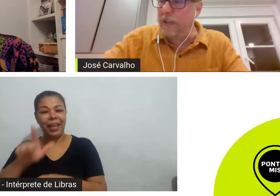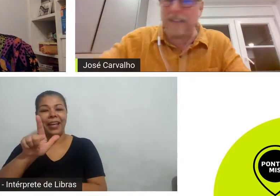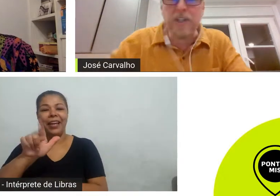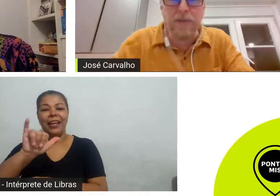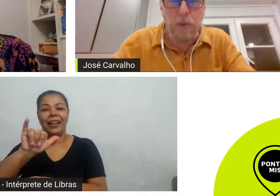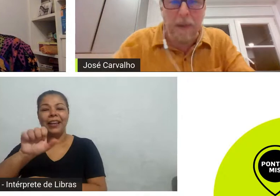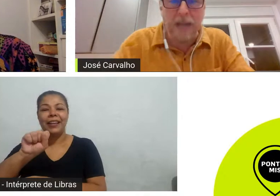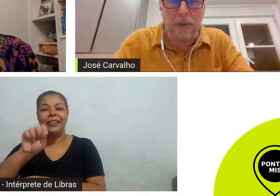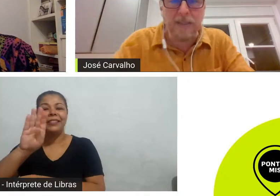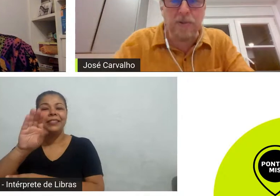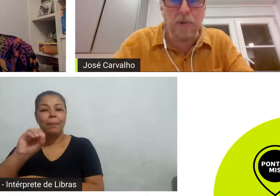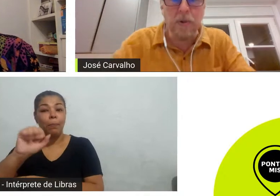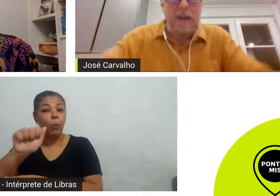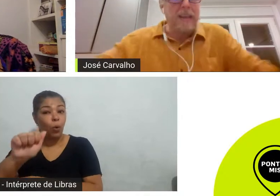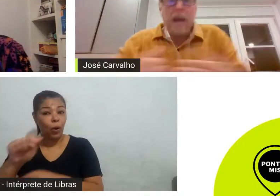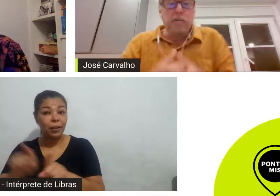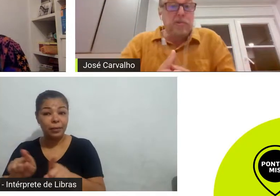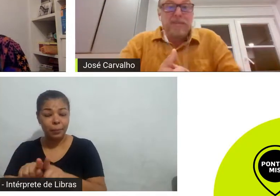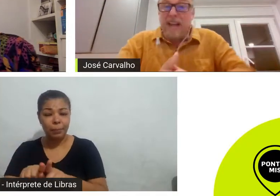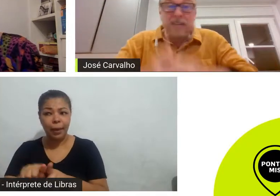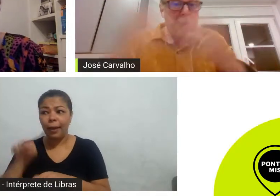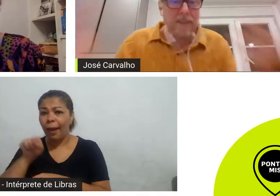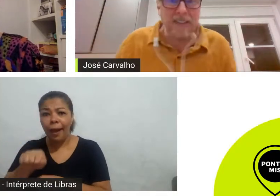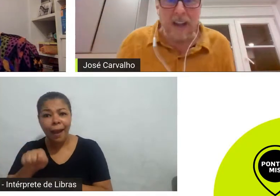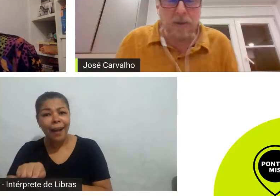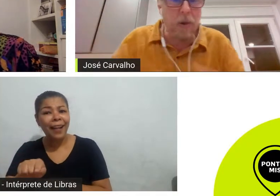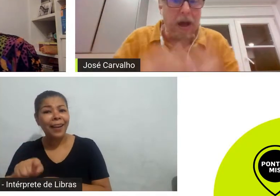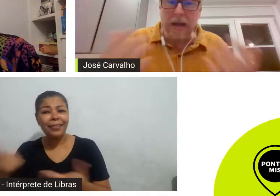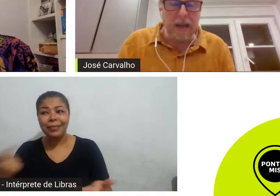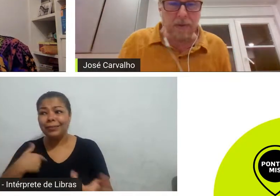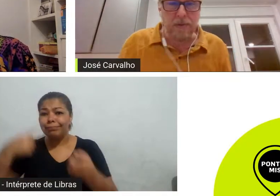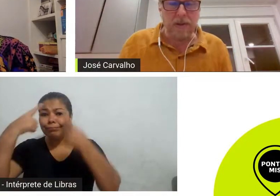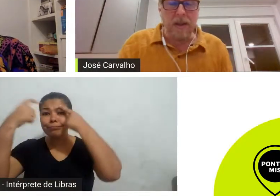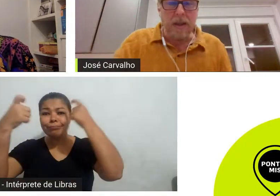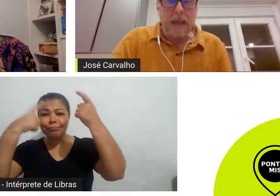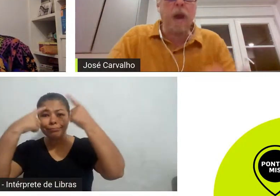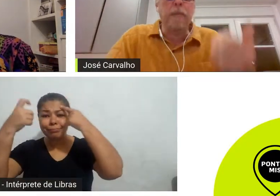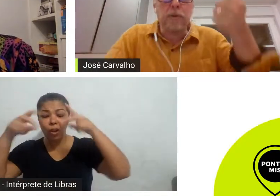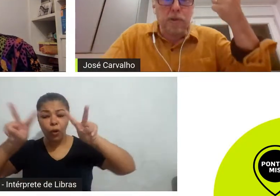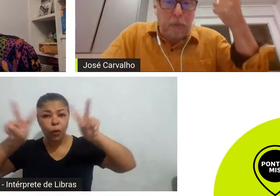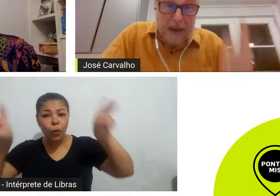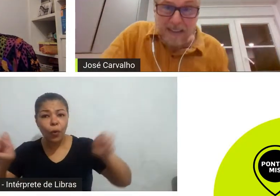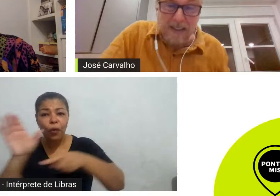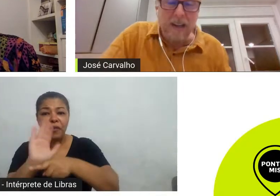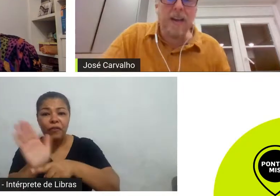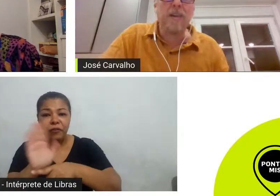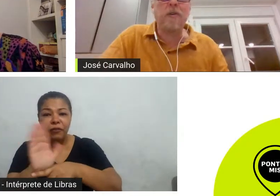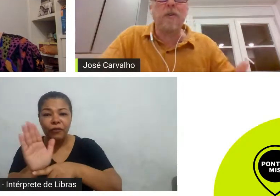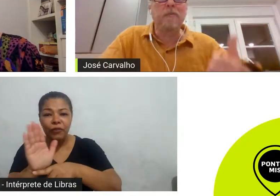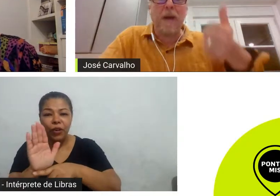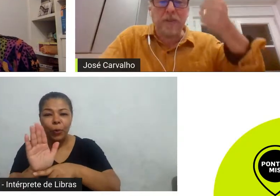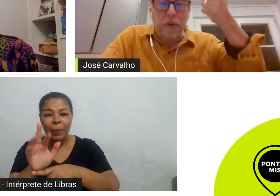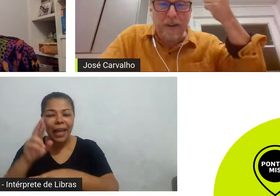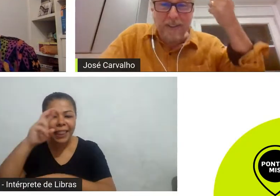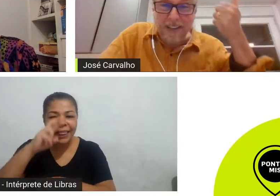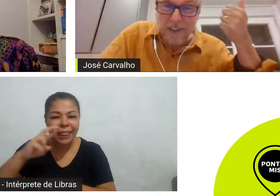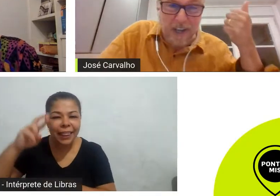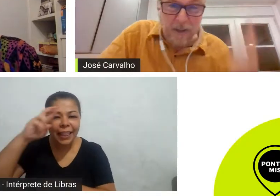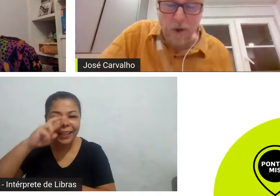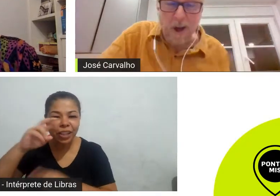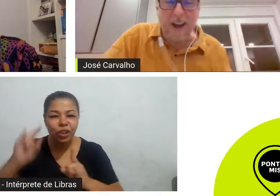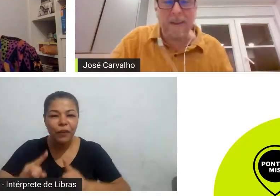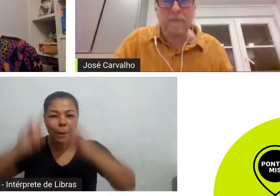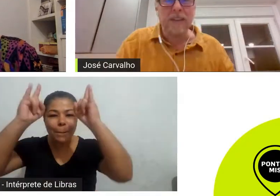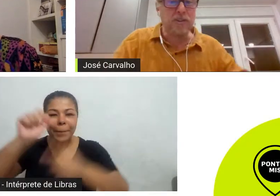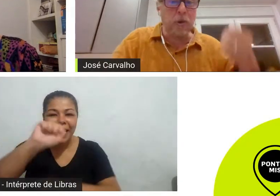o Detetive do Prédio Azul que é um sucesso avassalador há anos é um produto brasileiro com atores que